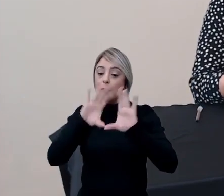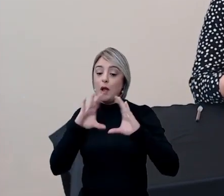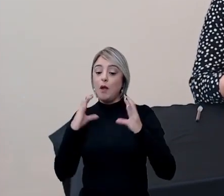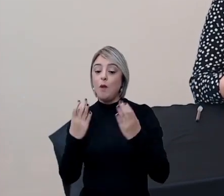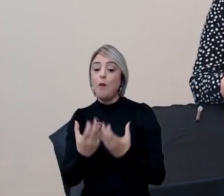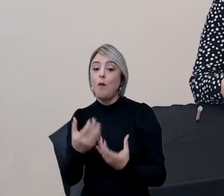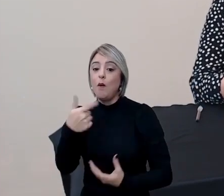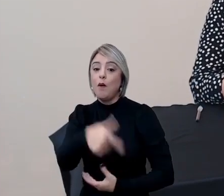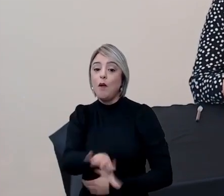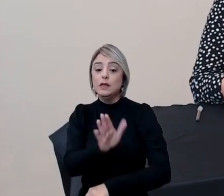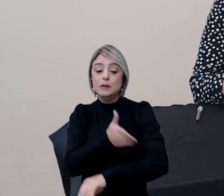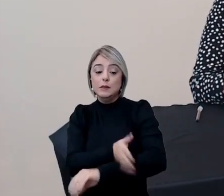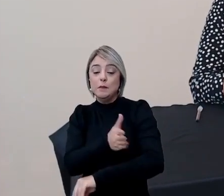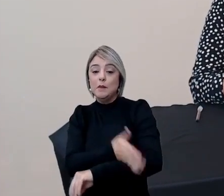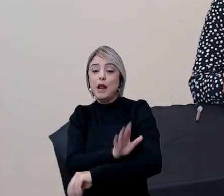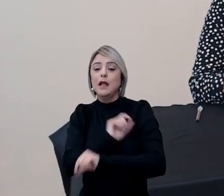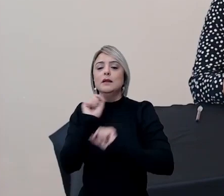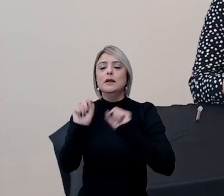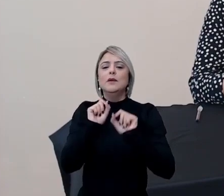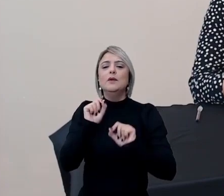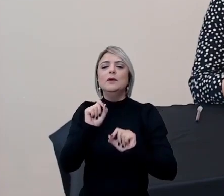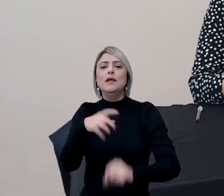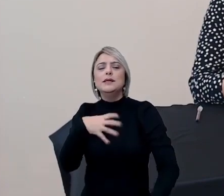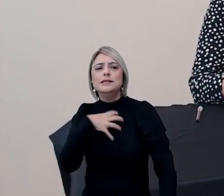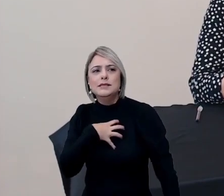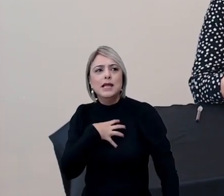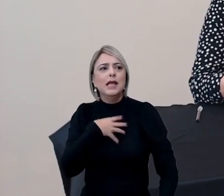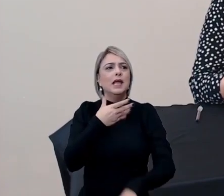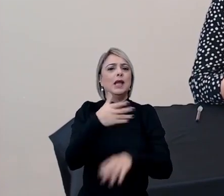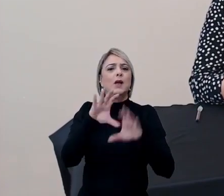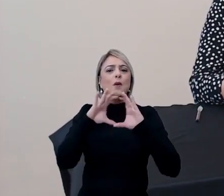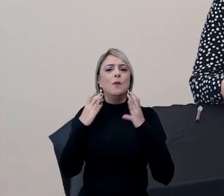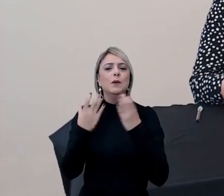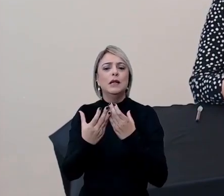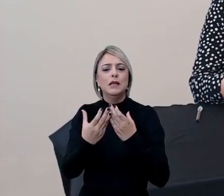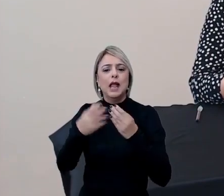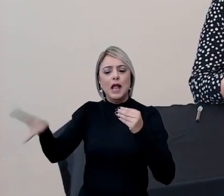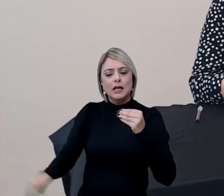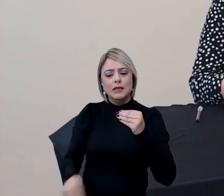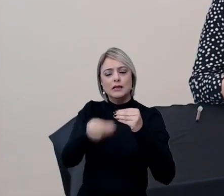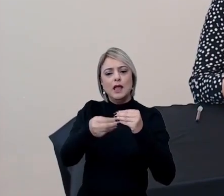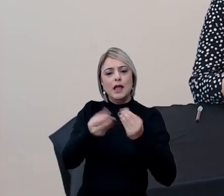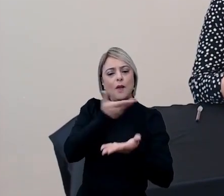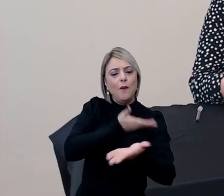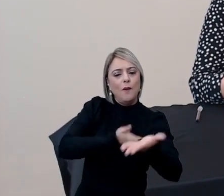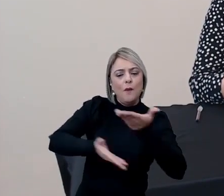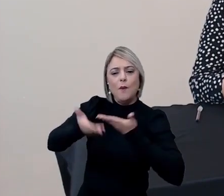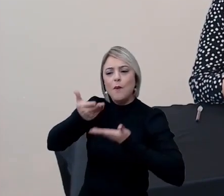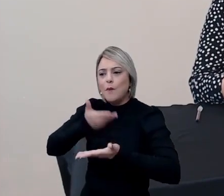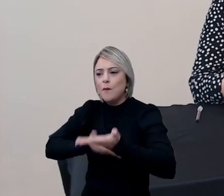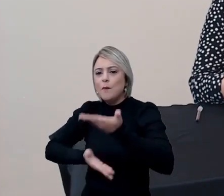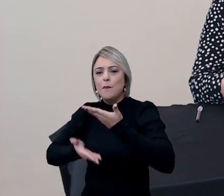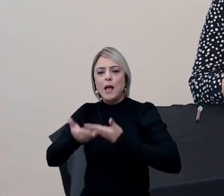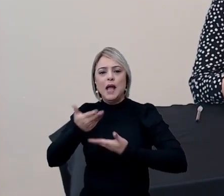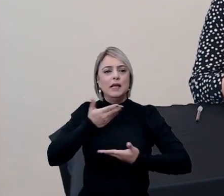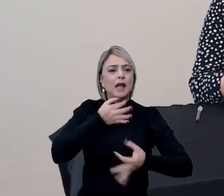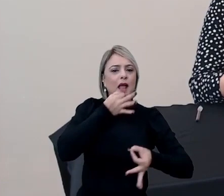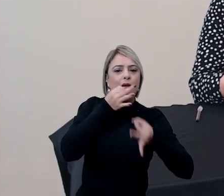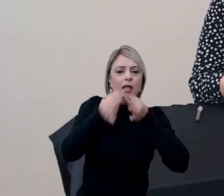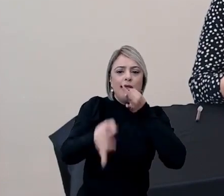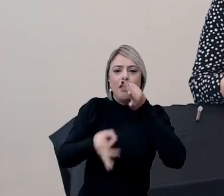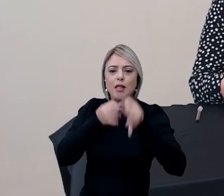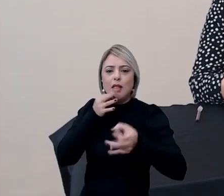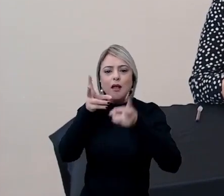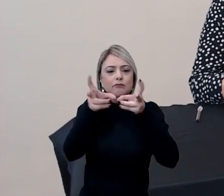comunidade de práticas. E o que é ser comunidade? É a gente compartilhar direcionamentos,